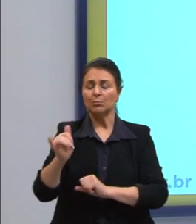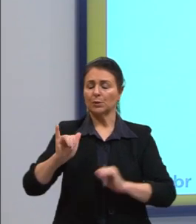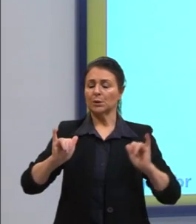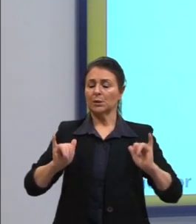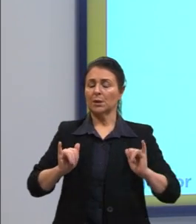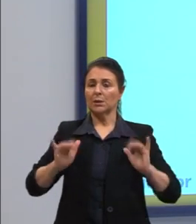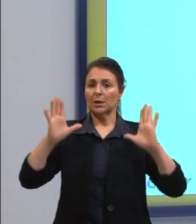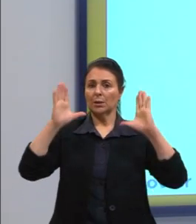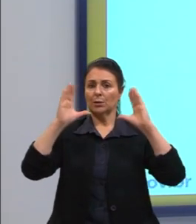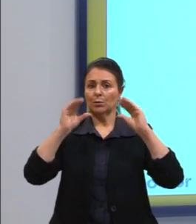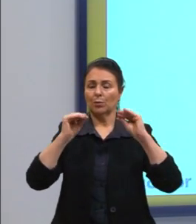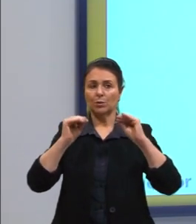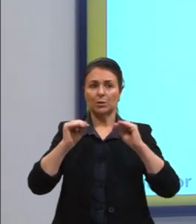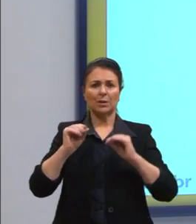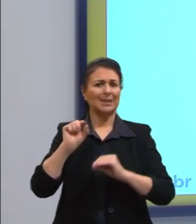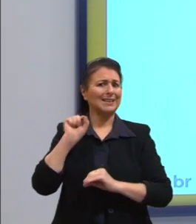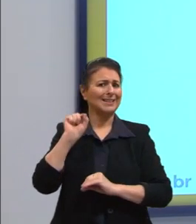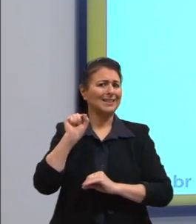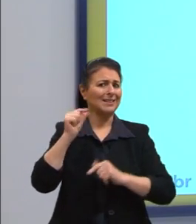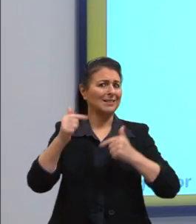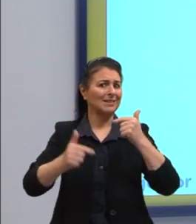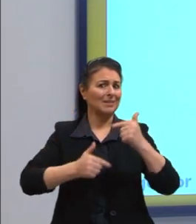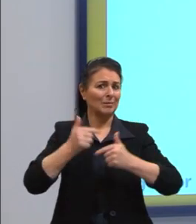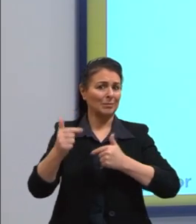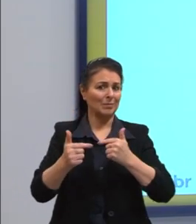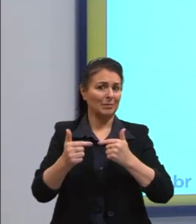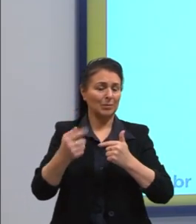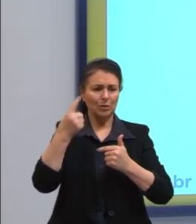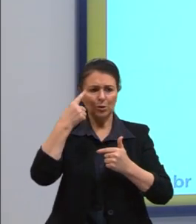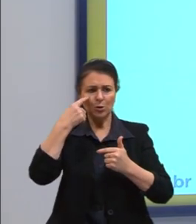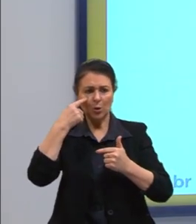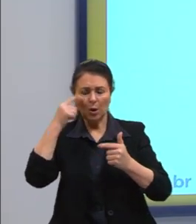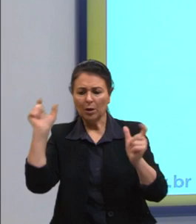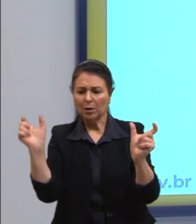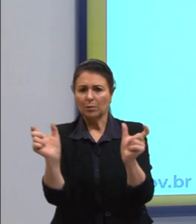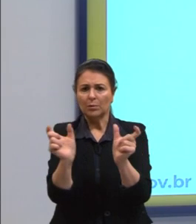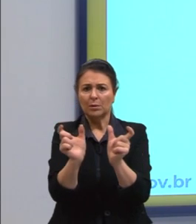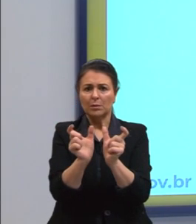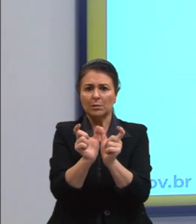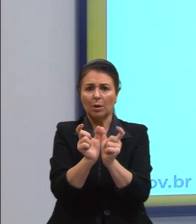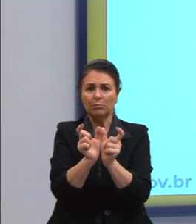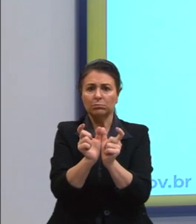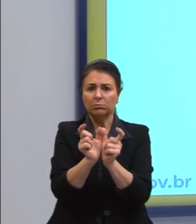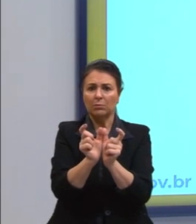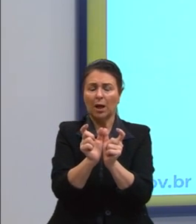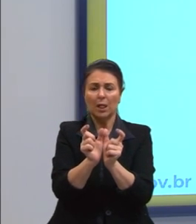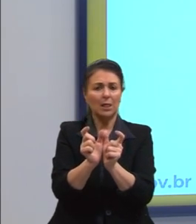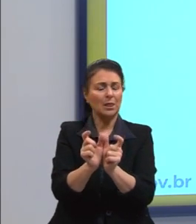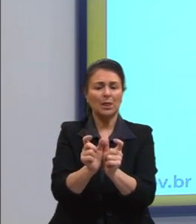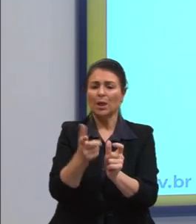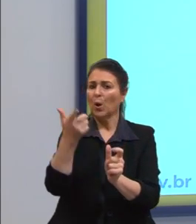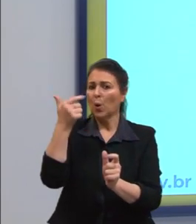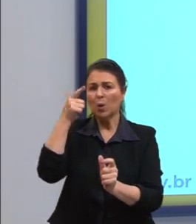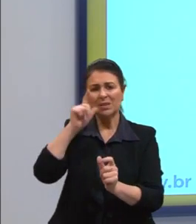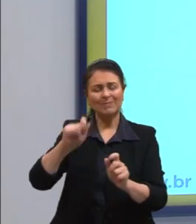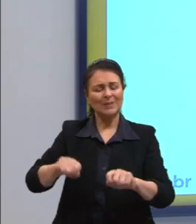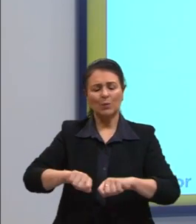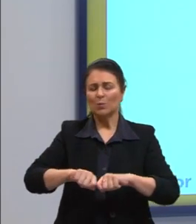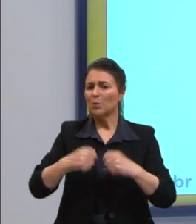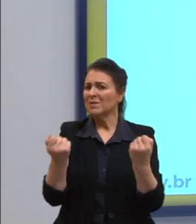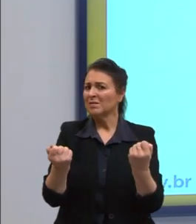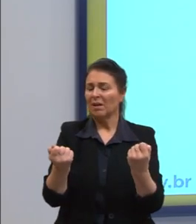trabalha, mas olhando somente para essa oração, não é possível identificar, determinar